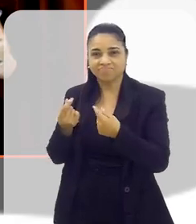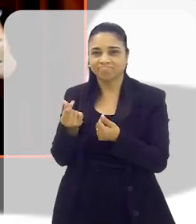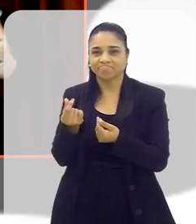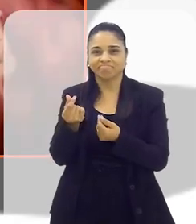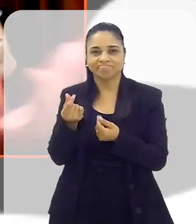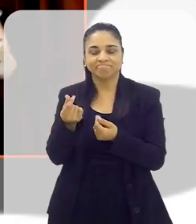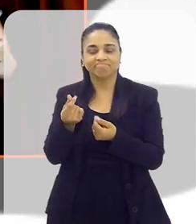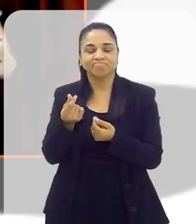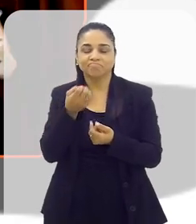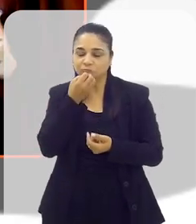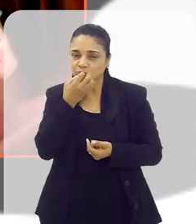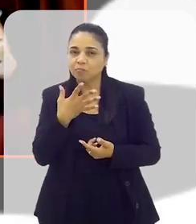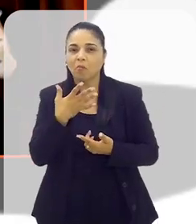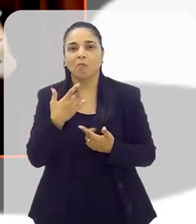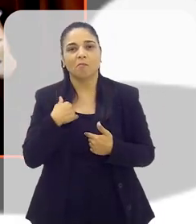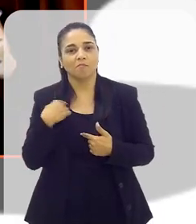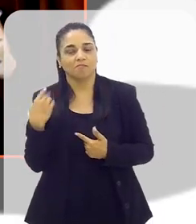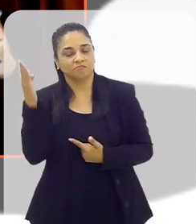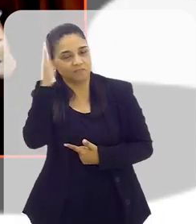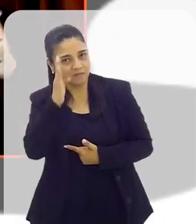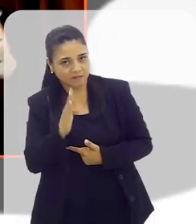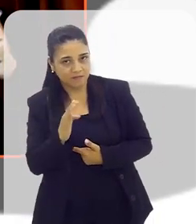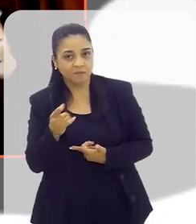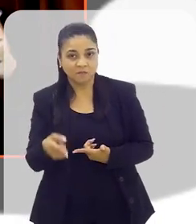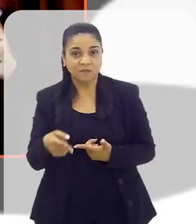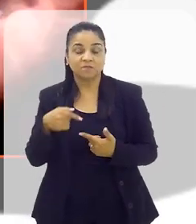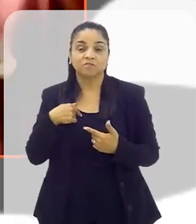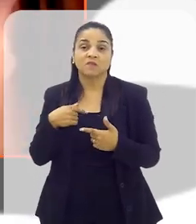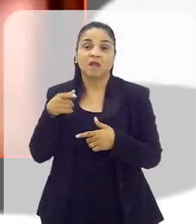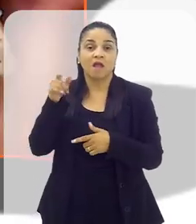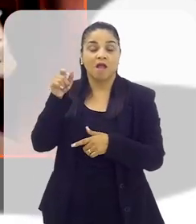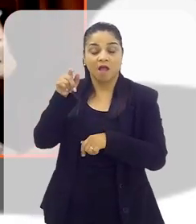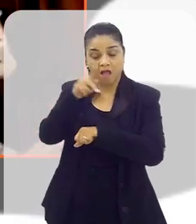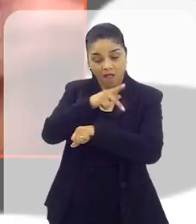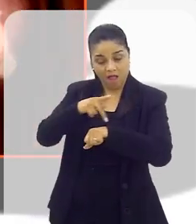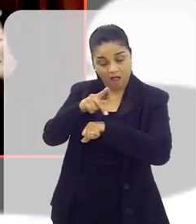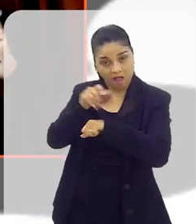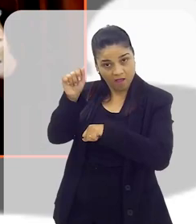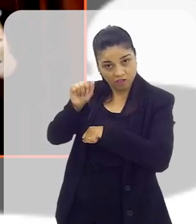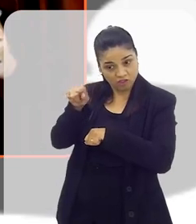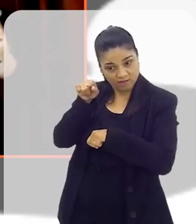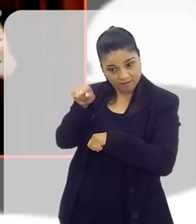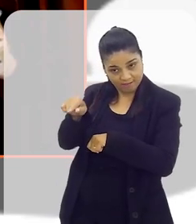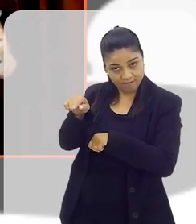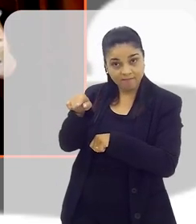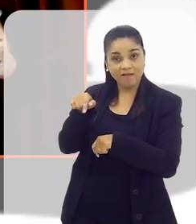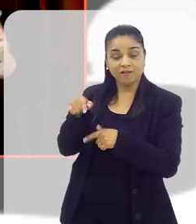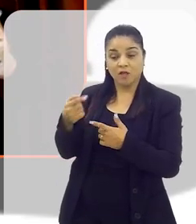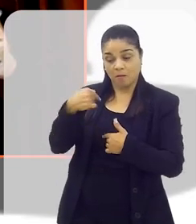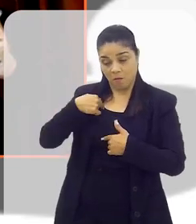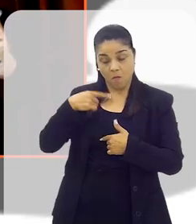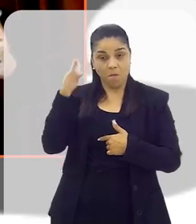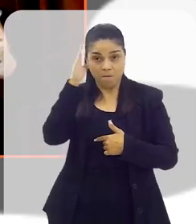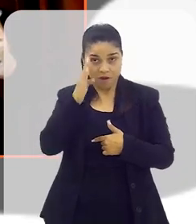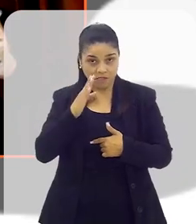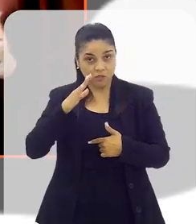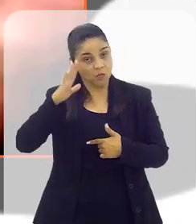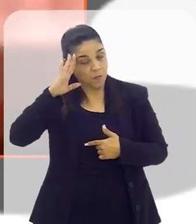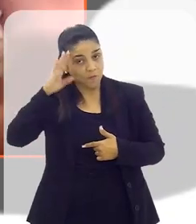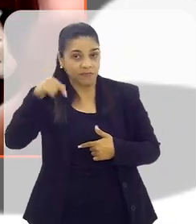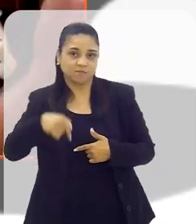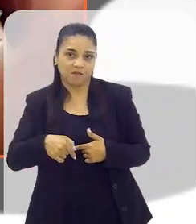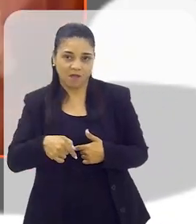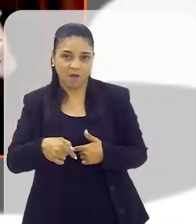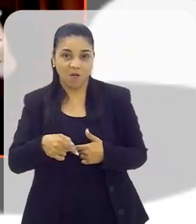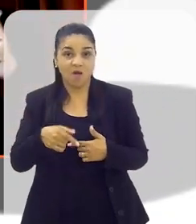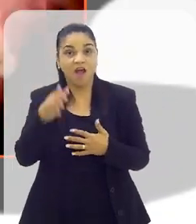acaba tendo, na realidade, um câmbio muito bom para nós. Então, por exemplo, para a Argentina, nós somos mercado prioritário. Imagina